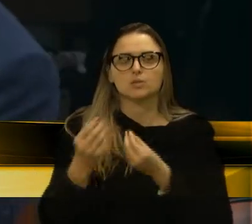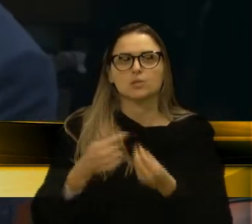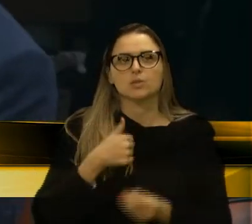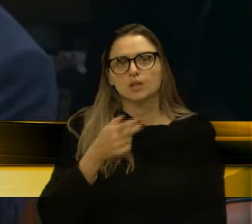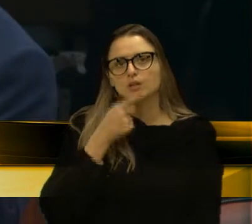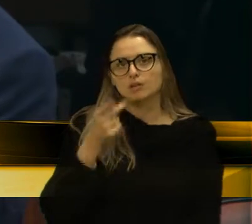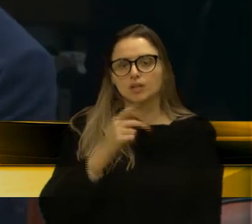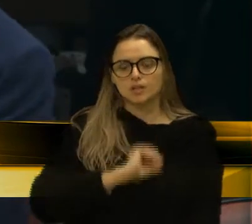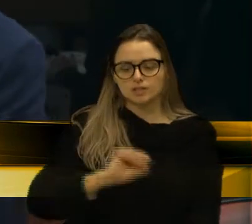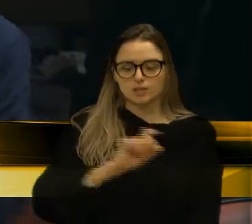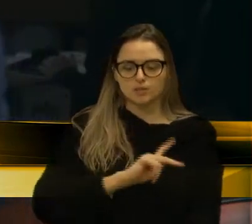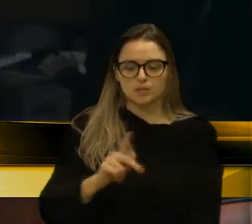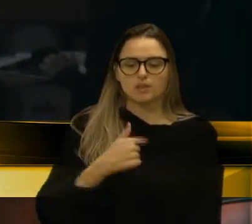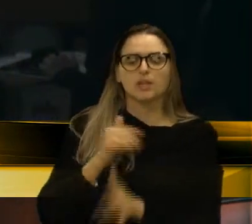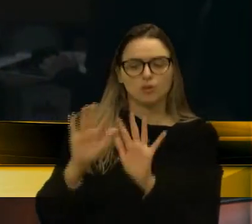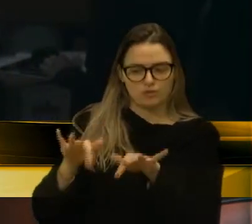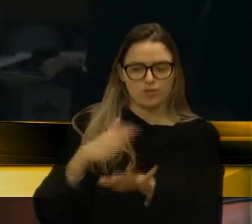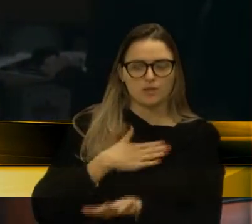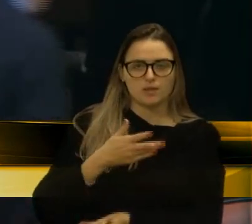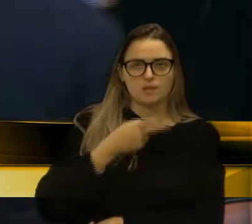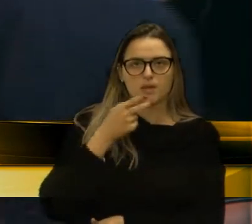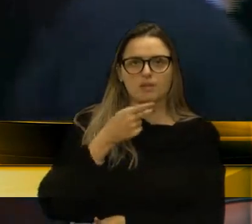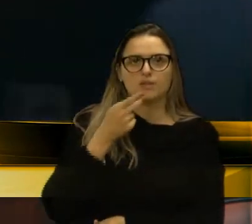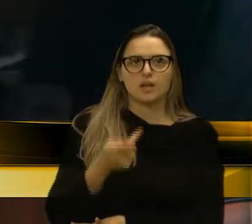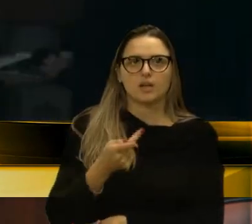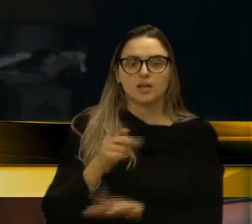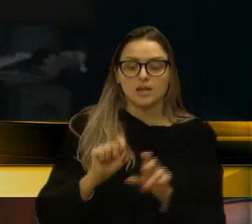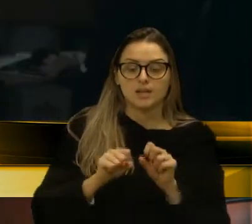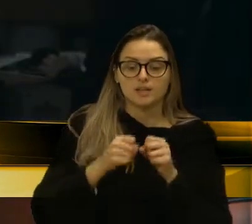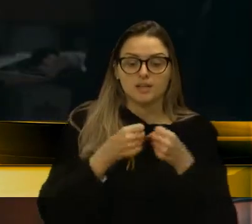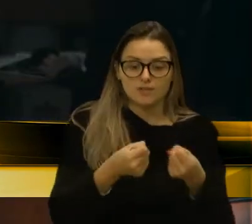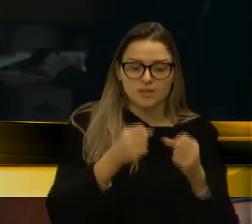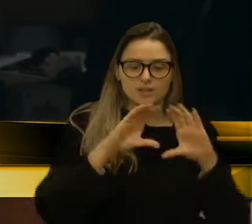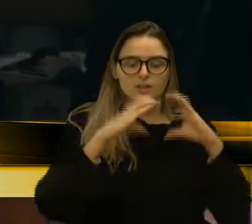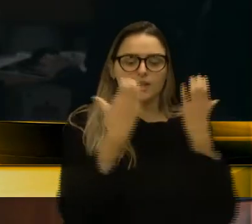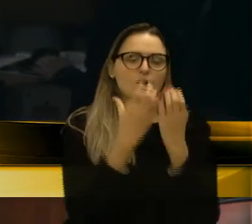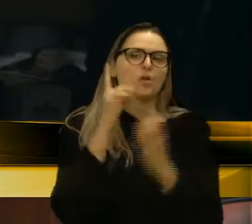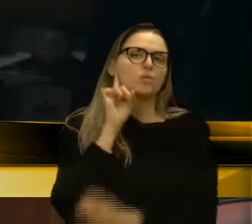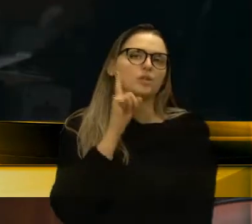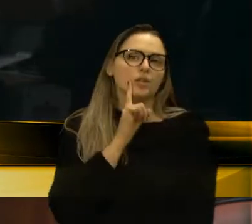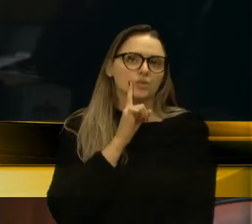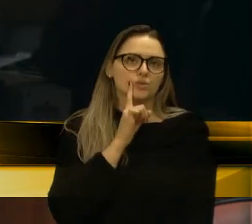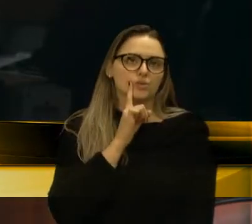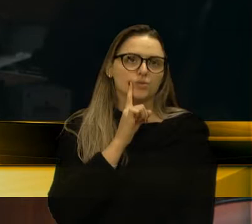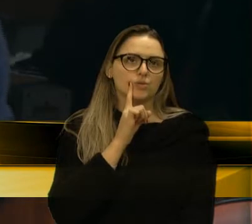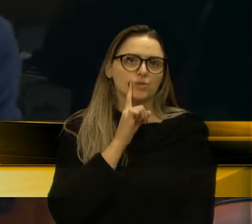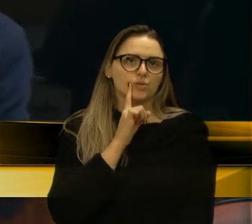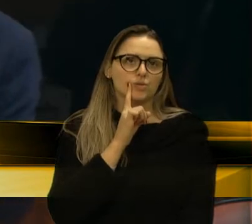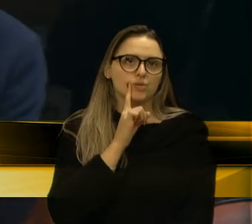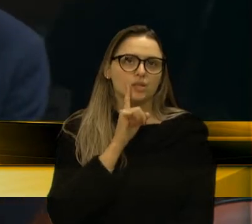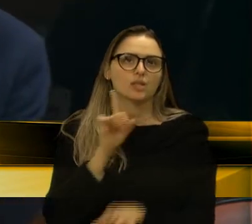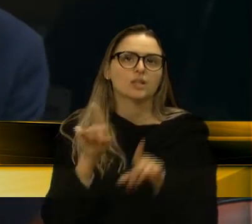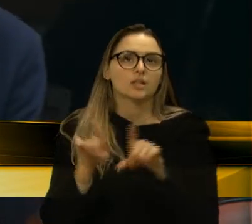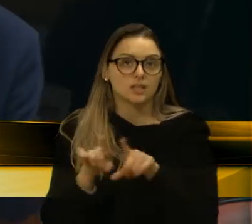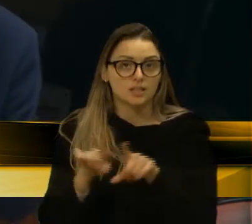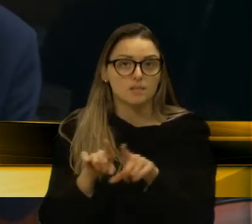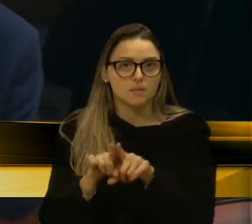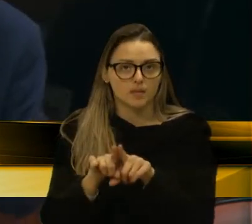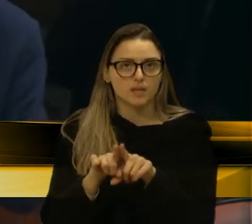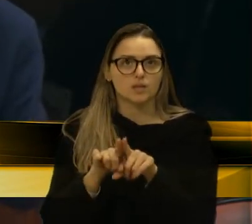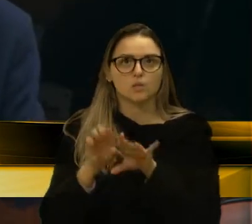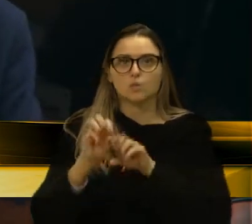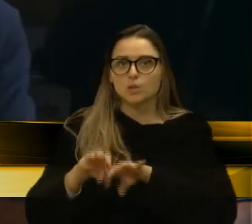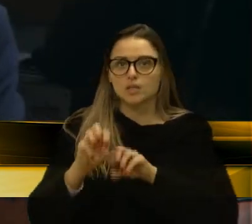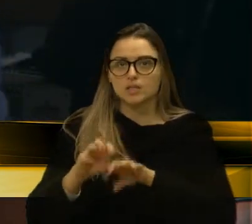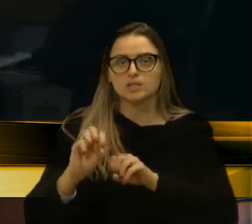presidente, e finalizo minha fala, a defesa da comunidade surda e o ensino de